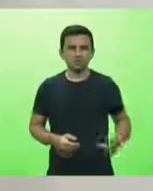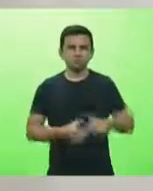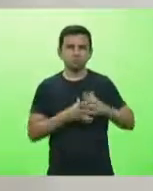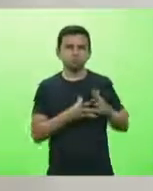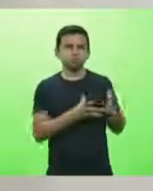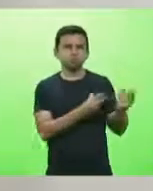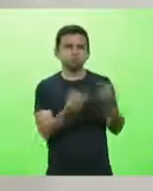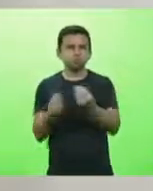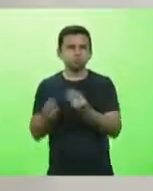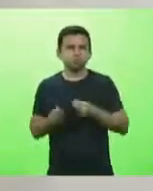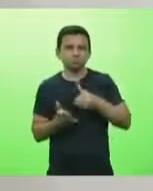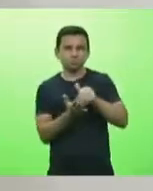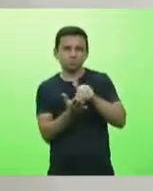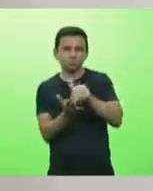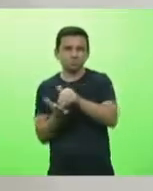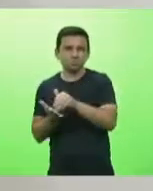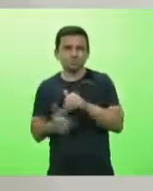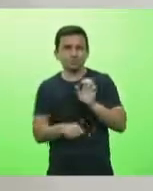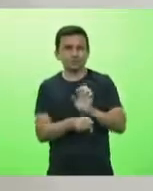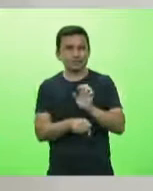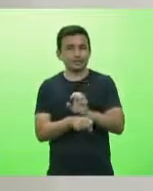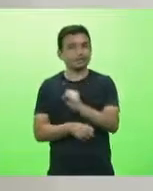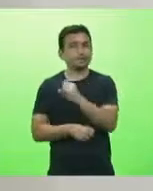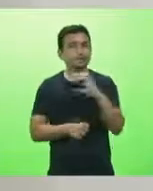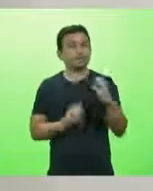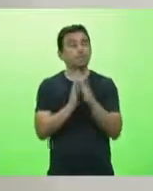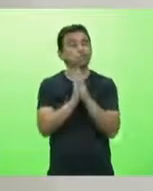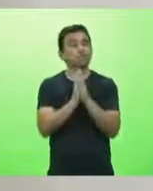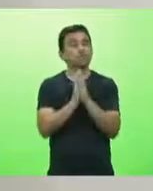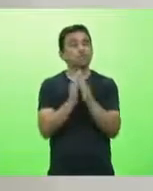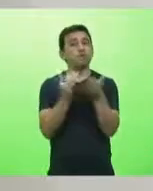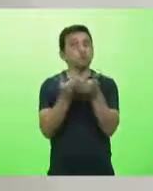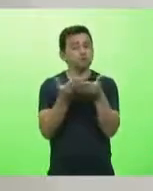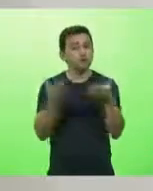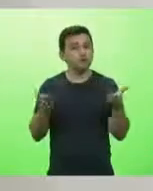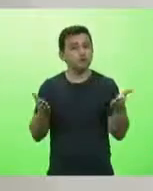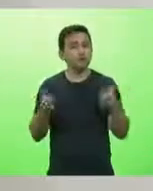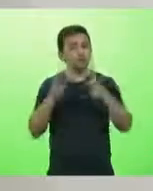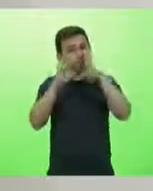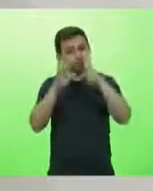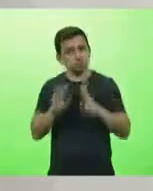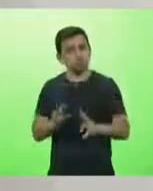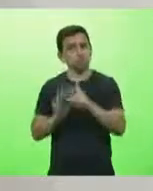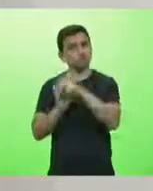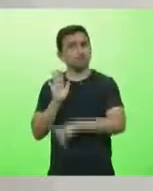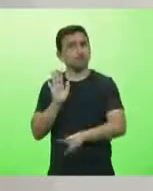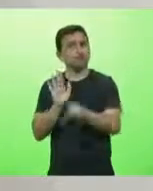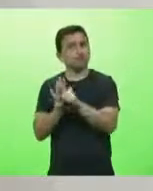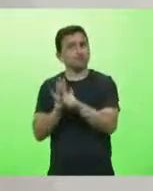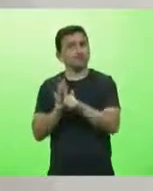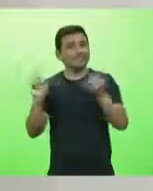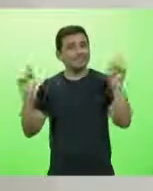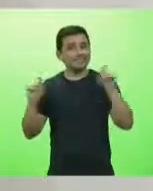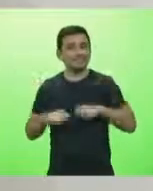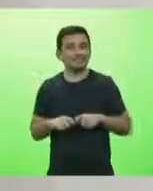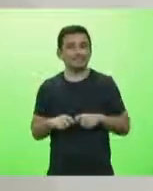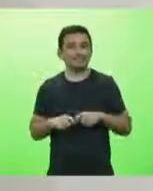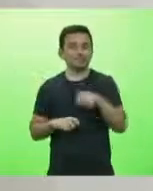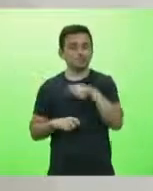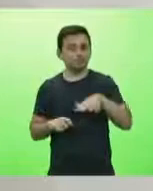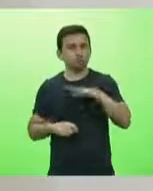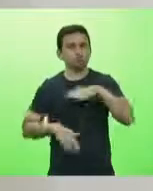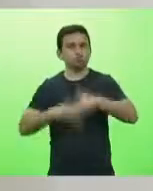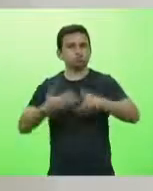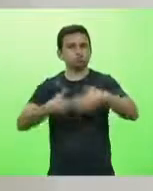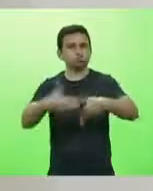o nosso Estado está somando. Então, eu peço, por favor, que os senhores deem uma atenção a esse projeto para que a gente consiga fazer com que ele ande com